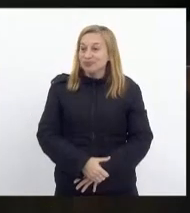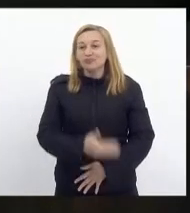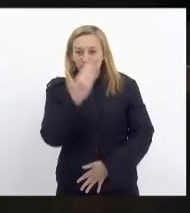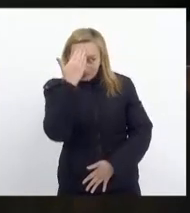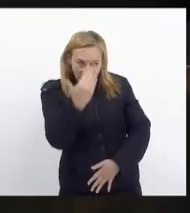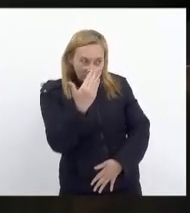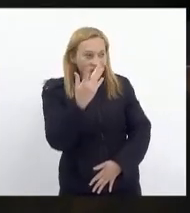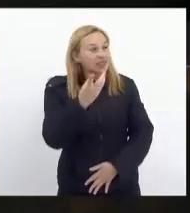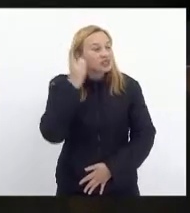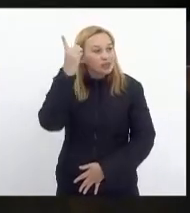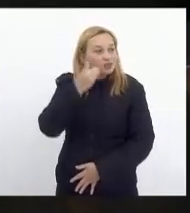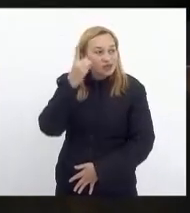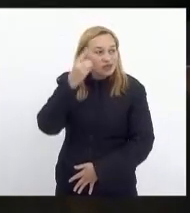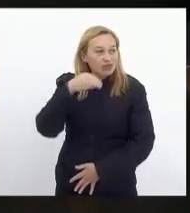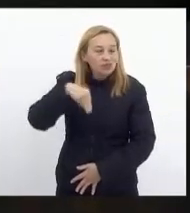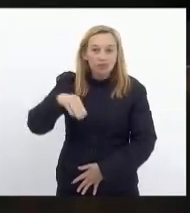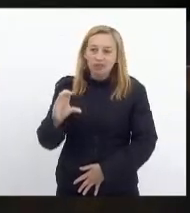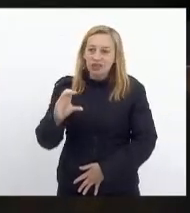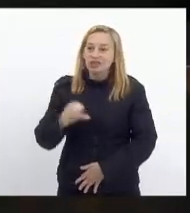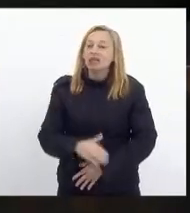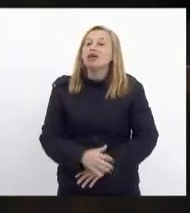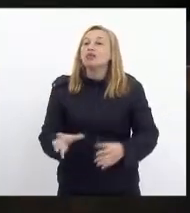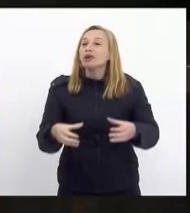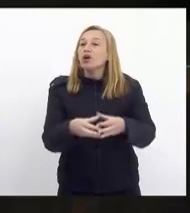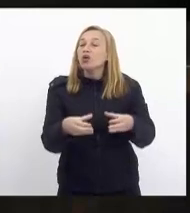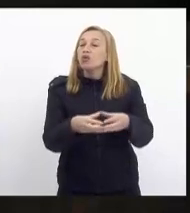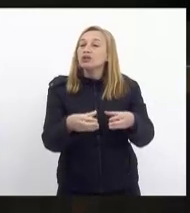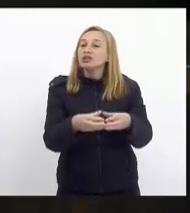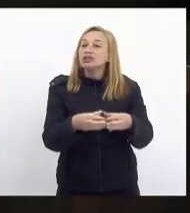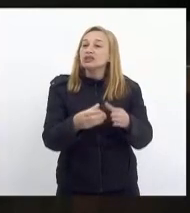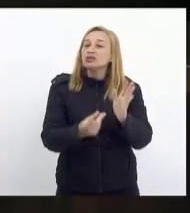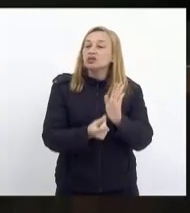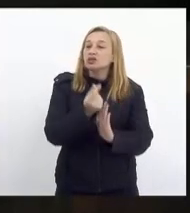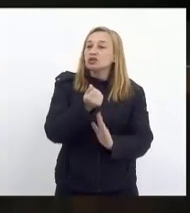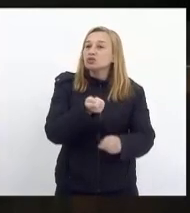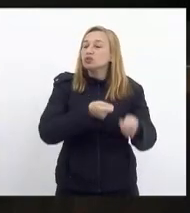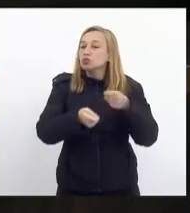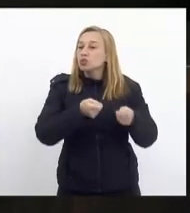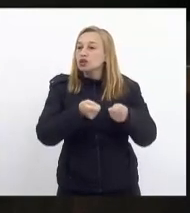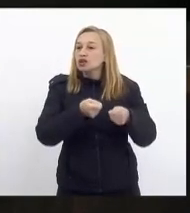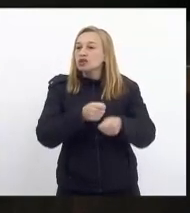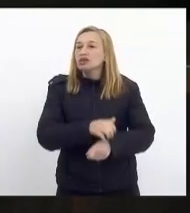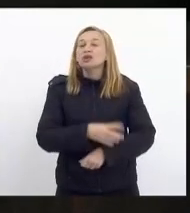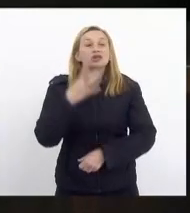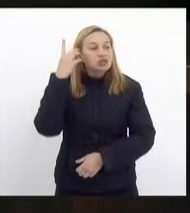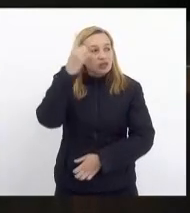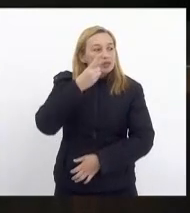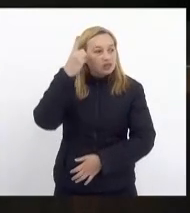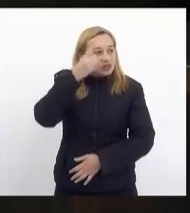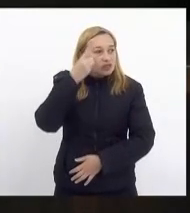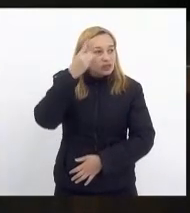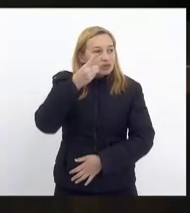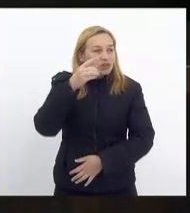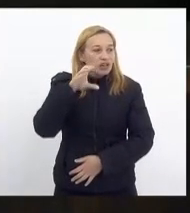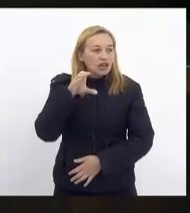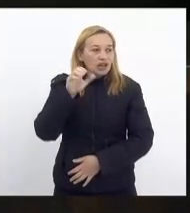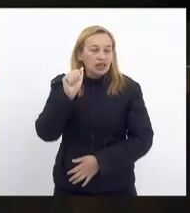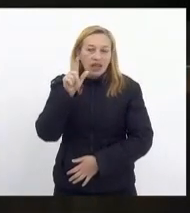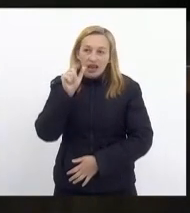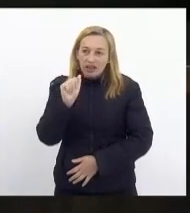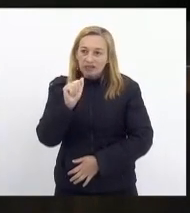Obrigada, deputado Carlos Mink. Pela Comissão de Orçamentos, Finanças, Calização Financeira e Controle, o deputado Márcio Canella.